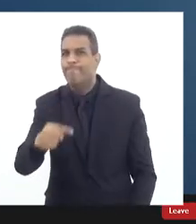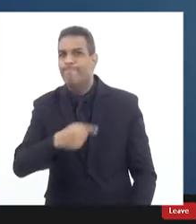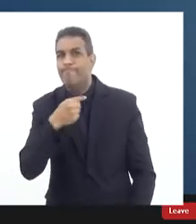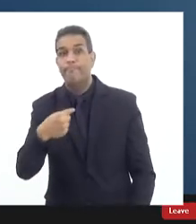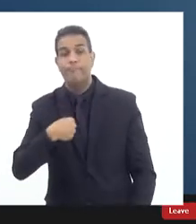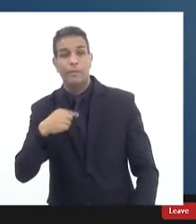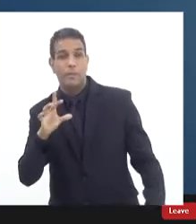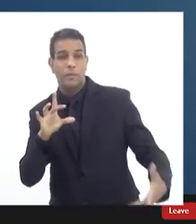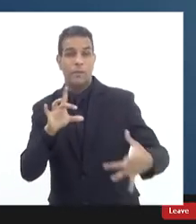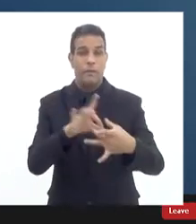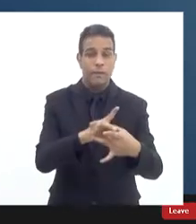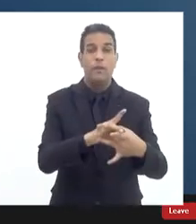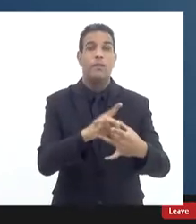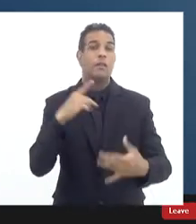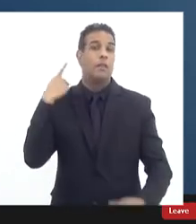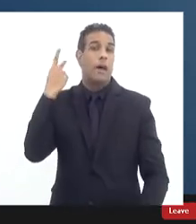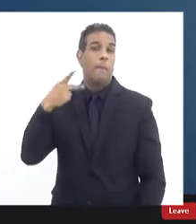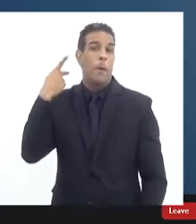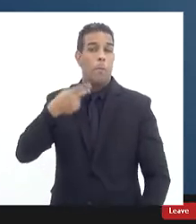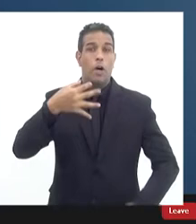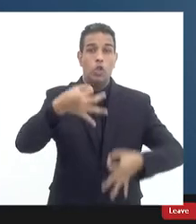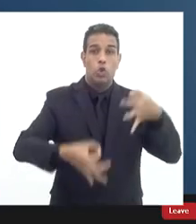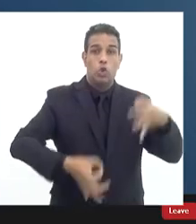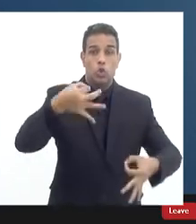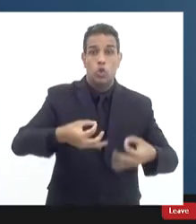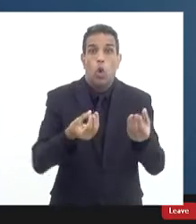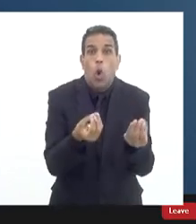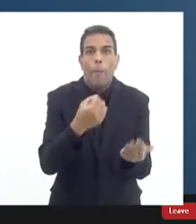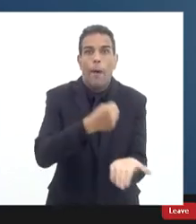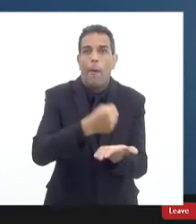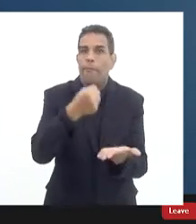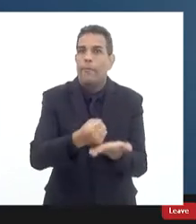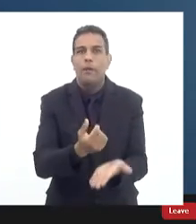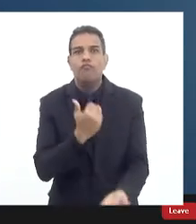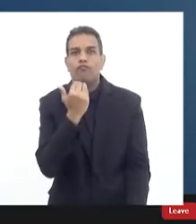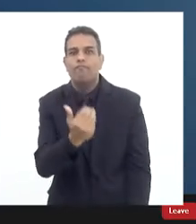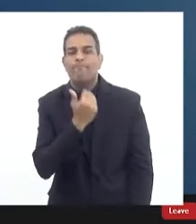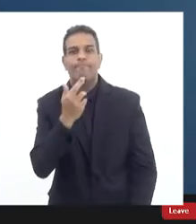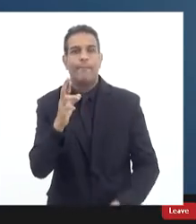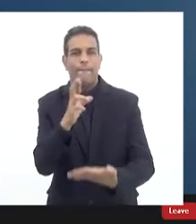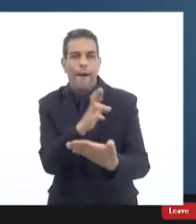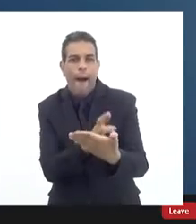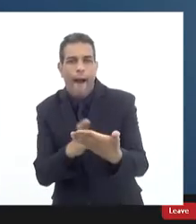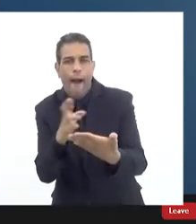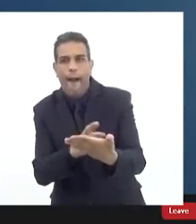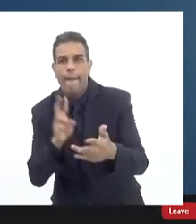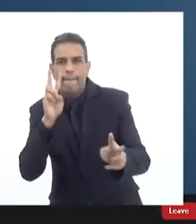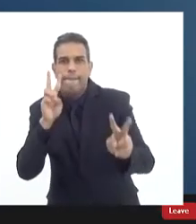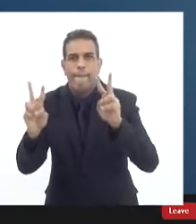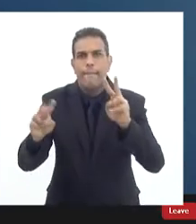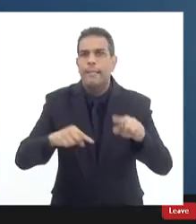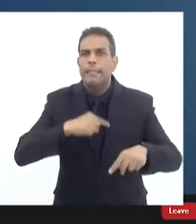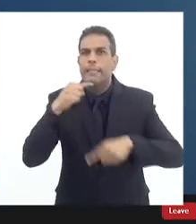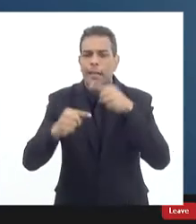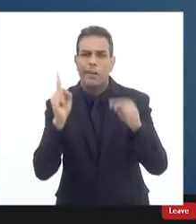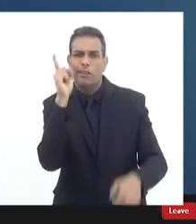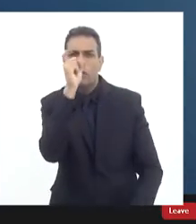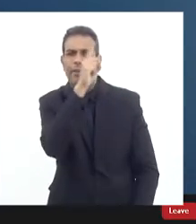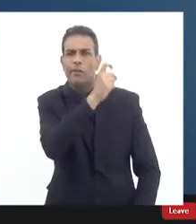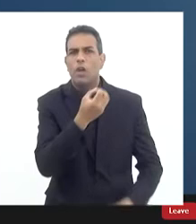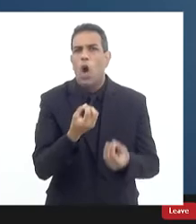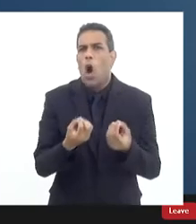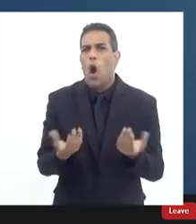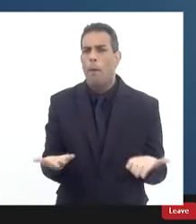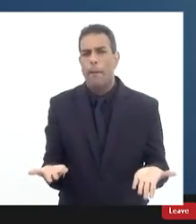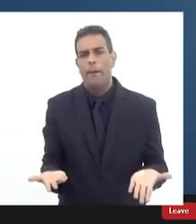dos promotores das PIPs e é uma questão que se coloca que às vezes eu olho e está se